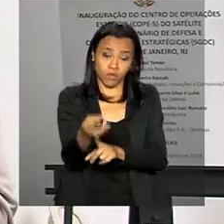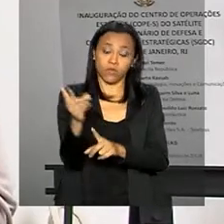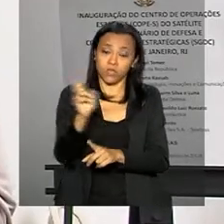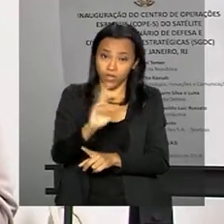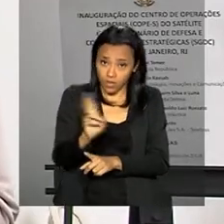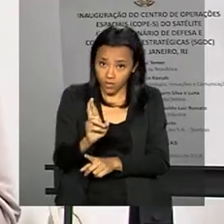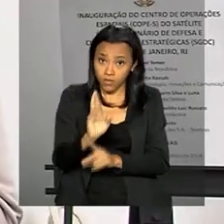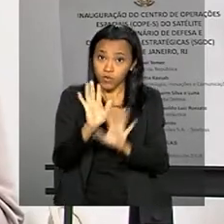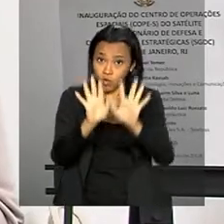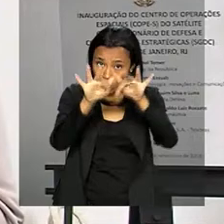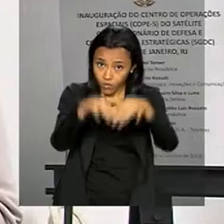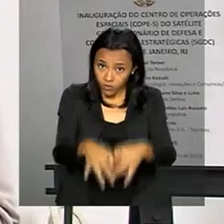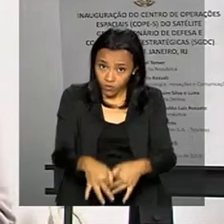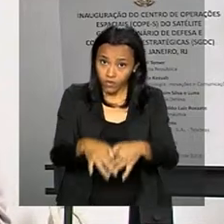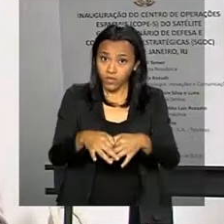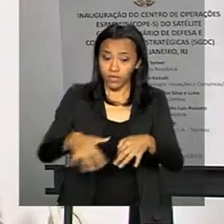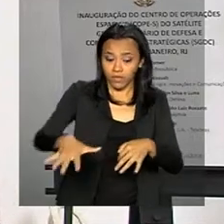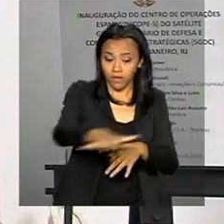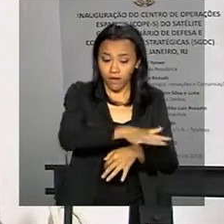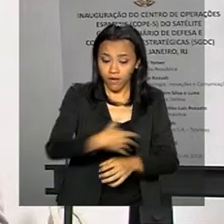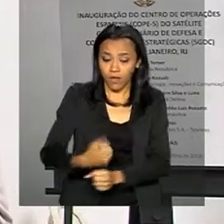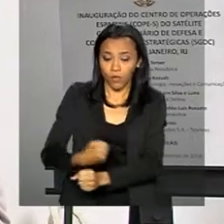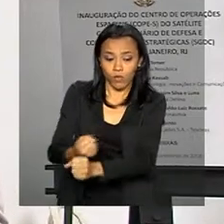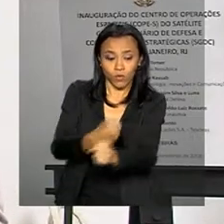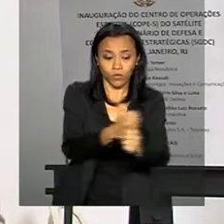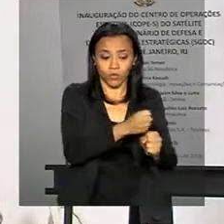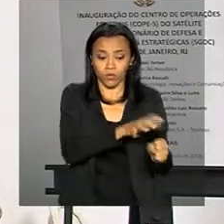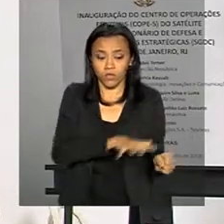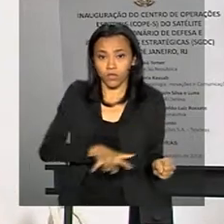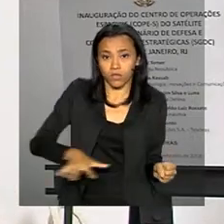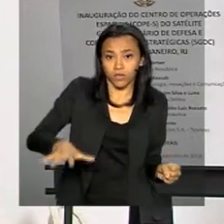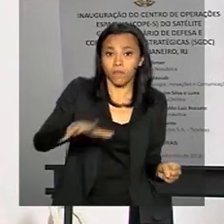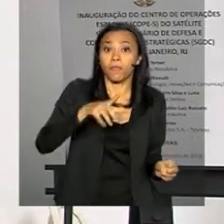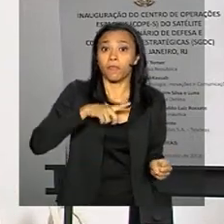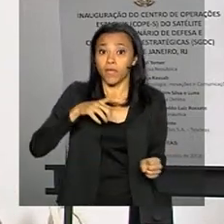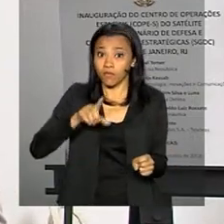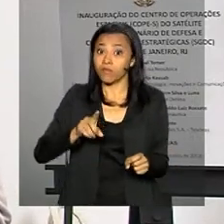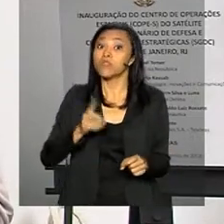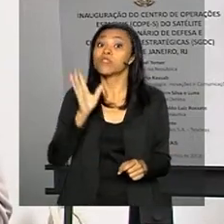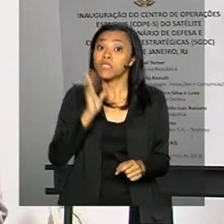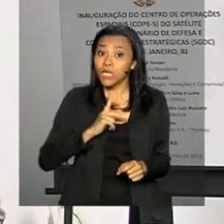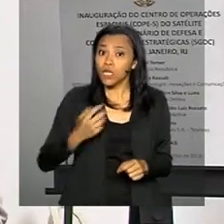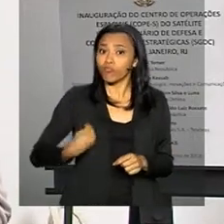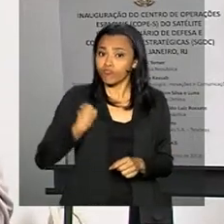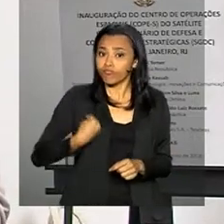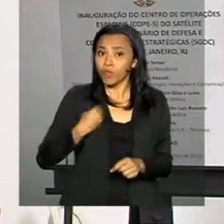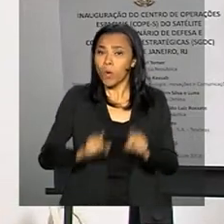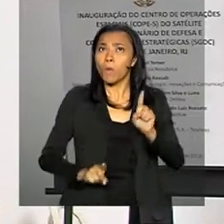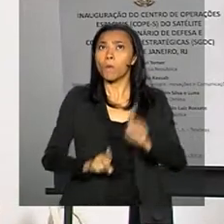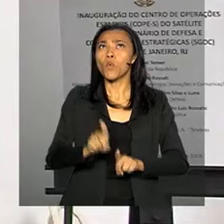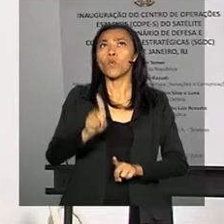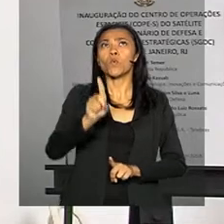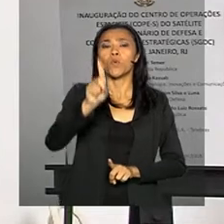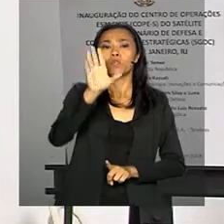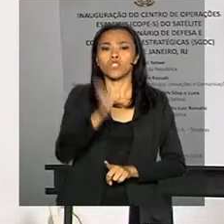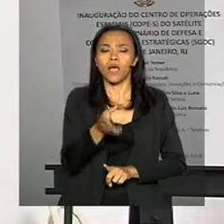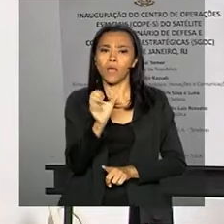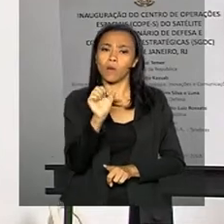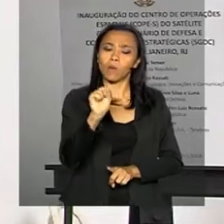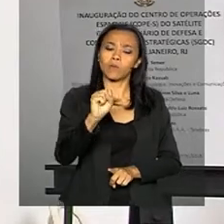Com a conclusão da parte terrestre do projeto, incluindo o satélite que já está em órbita desde maio de